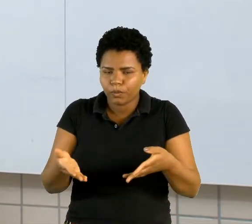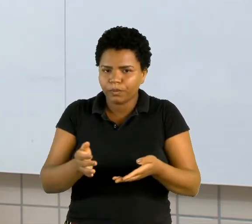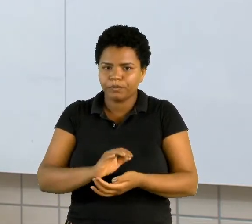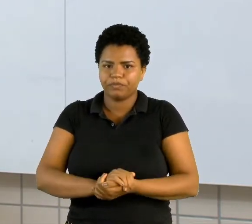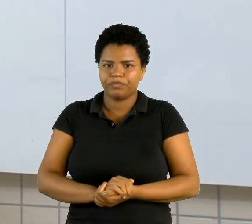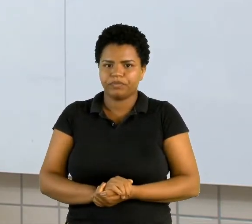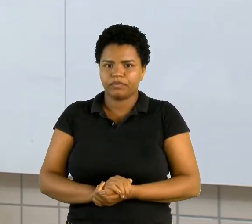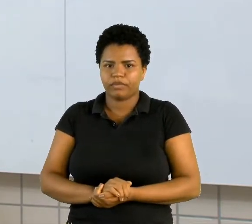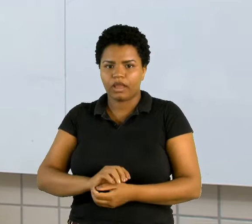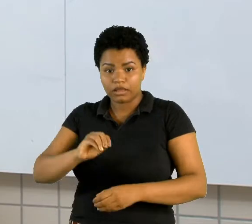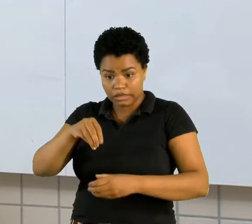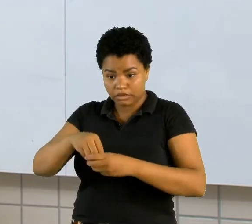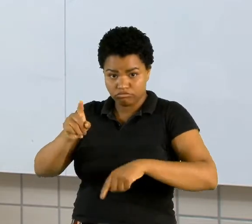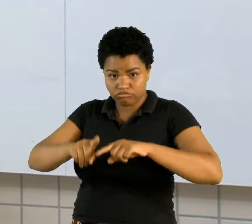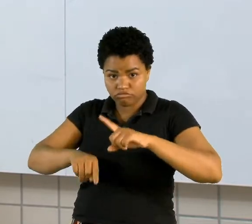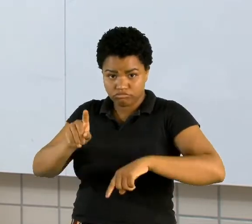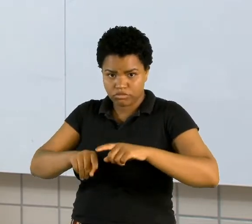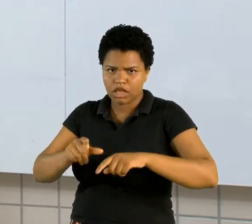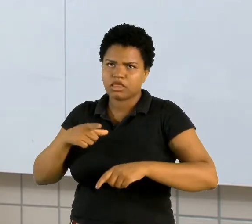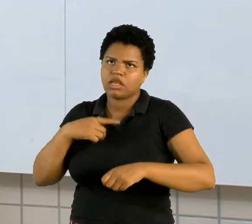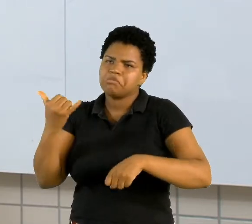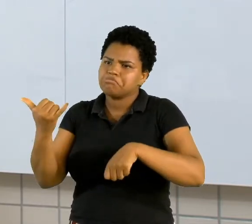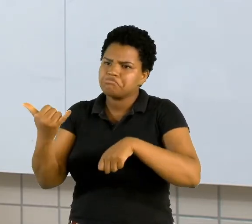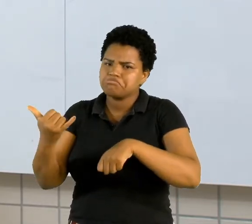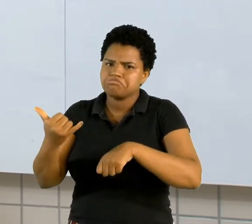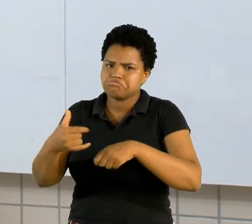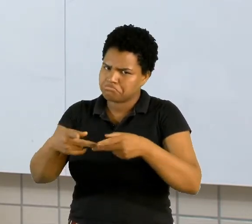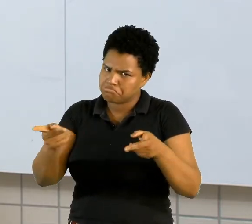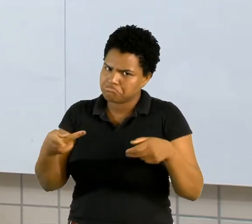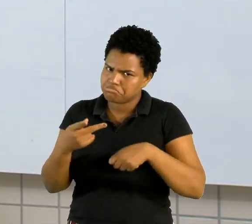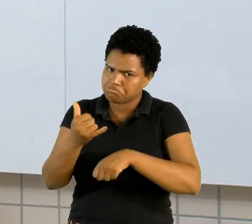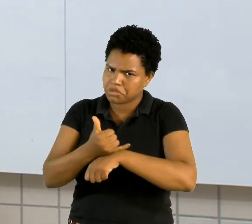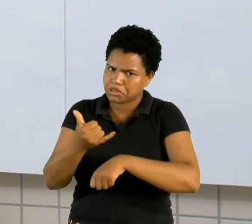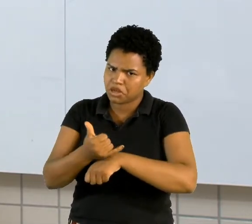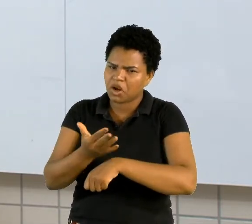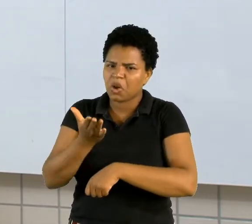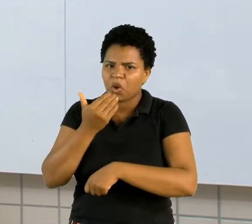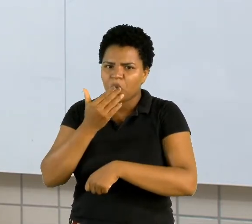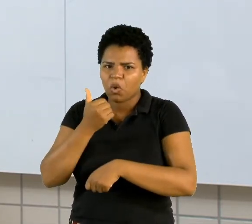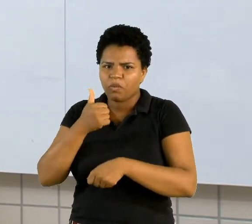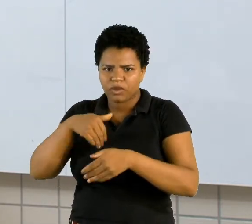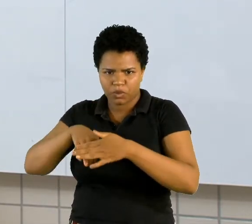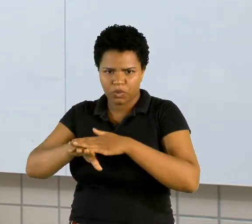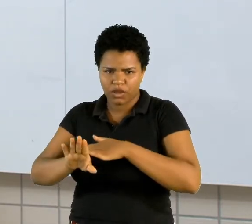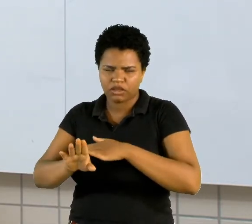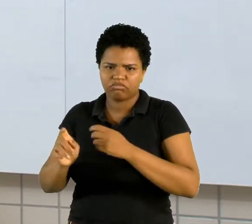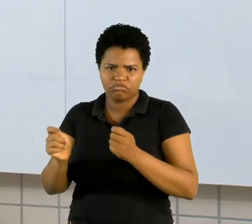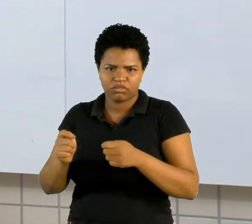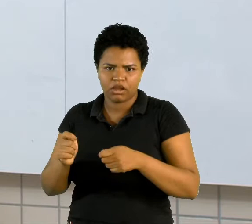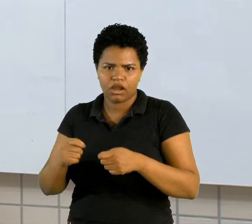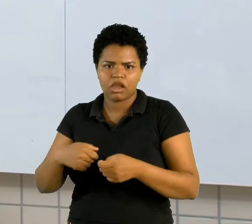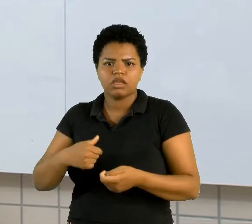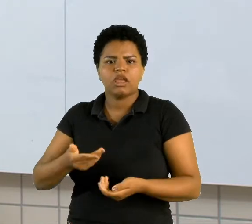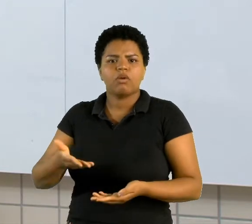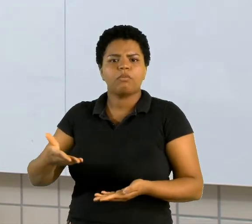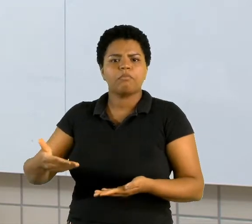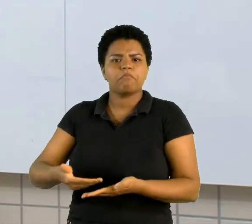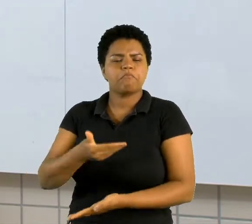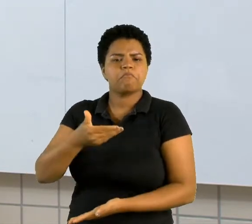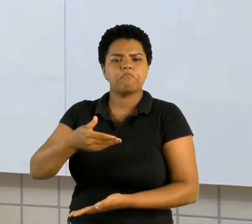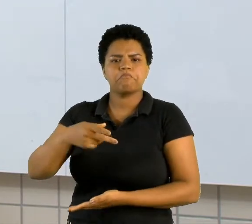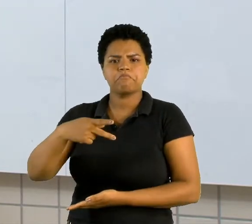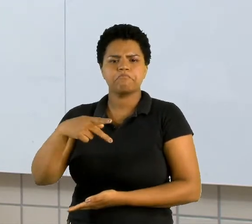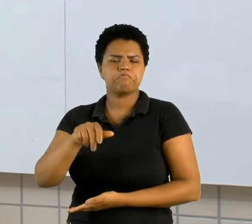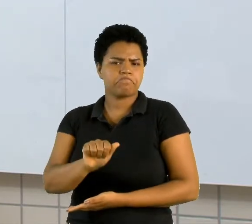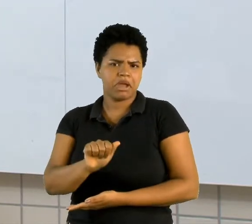do soldado, haviam panelas, comidas desidratadas e uma pá. Todo soldado tinha que carregar uma pá, uma